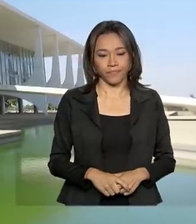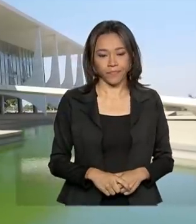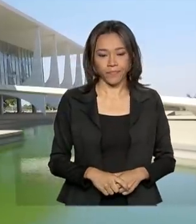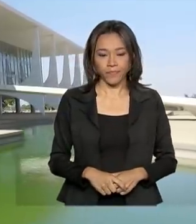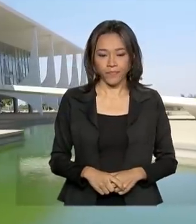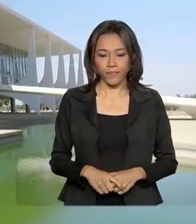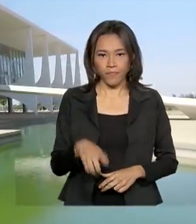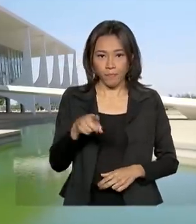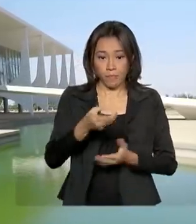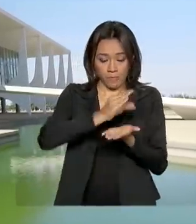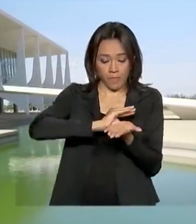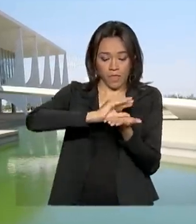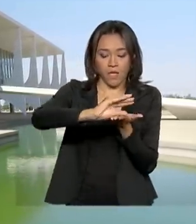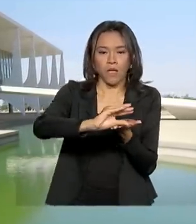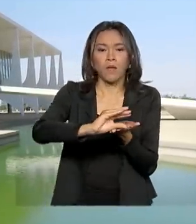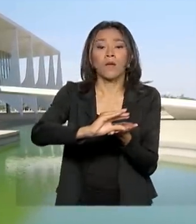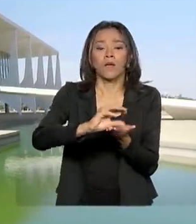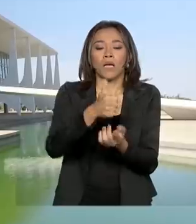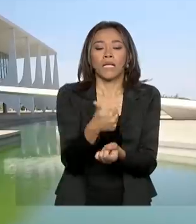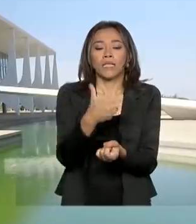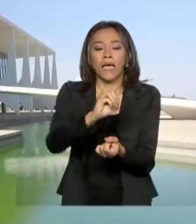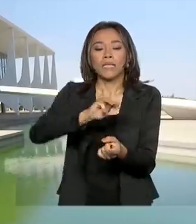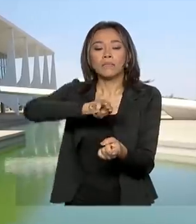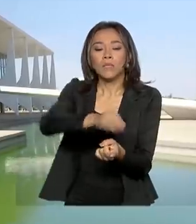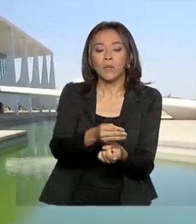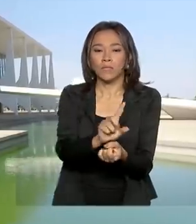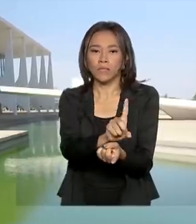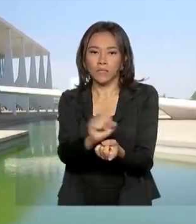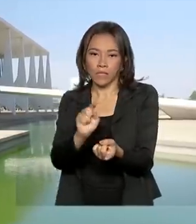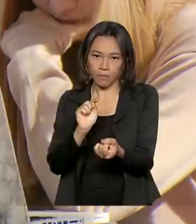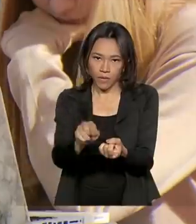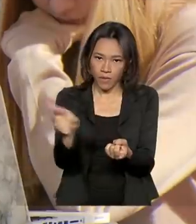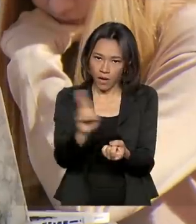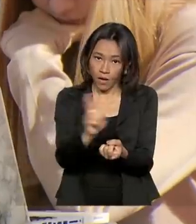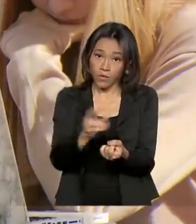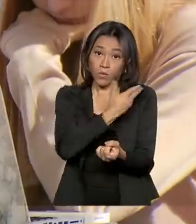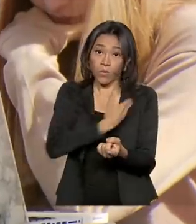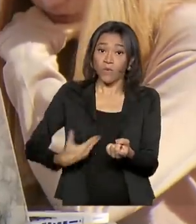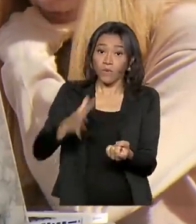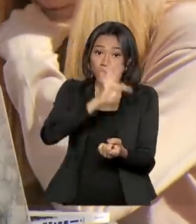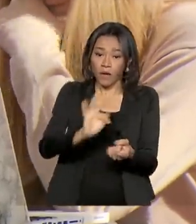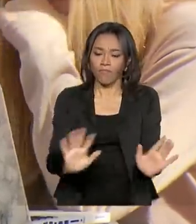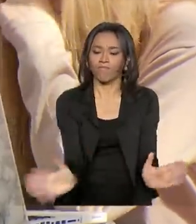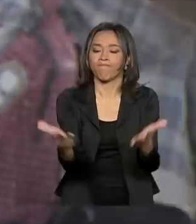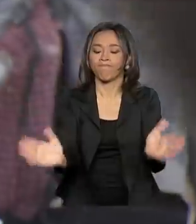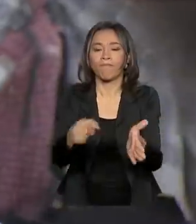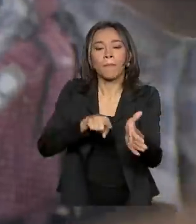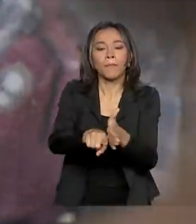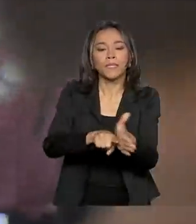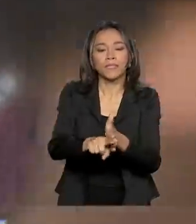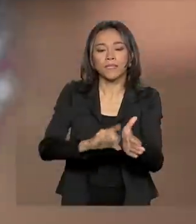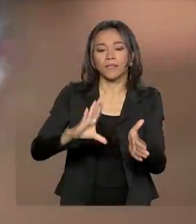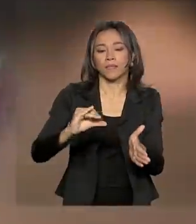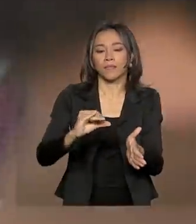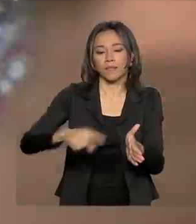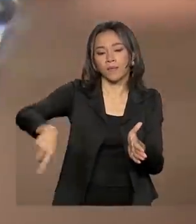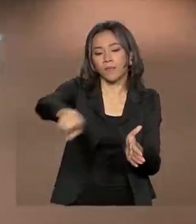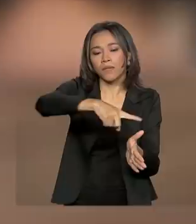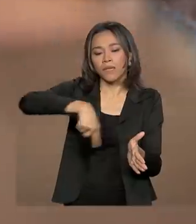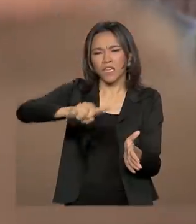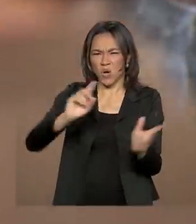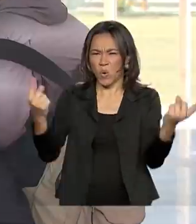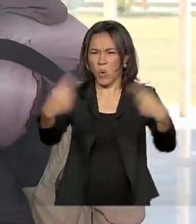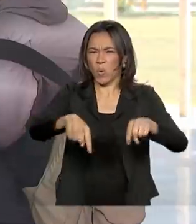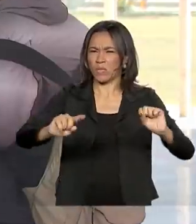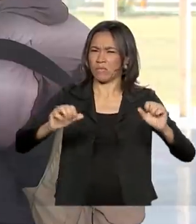Com investimentos de 10 milhões e 100 mil reais, o governo federal vai estimular pesquisas científicas que ajudem a enfrentar o crime